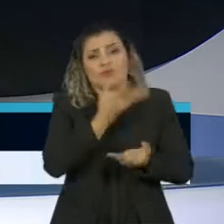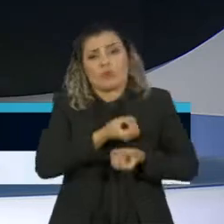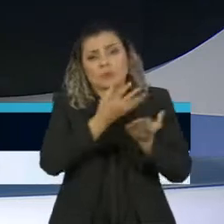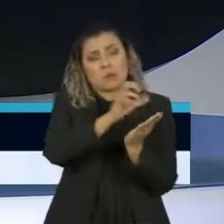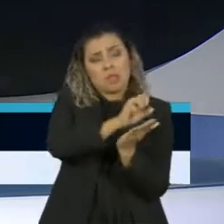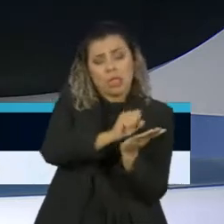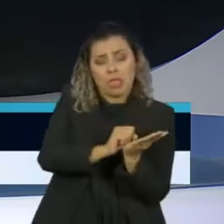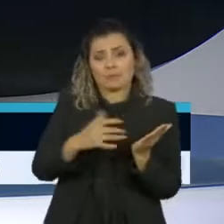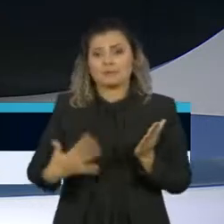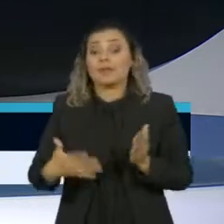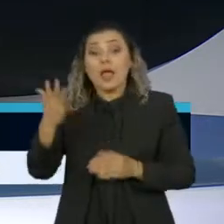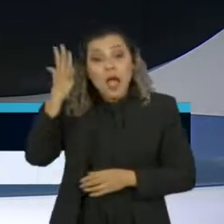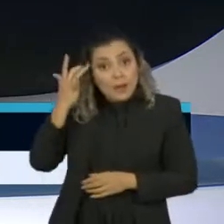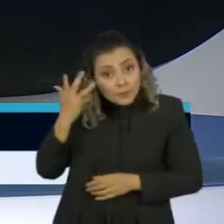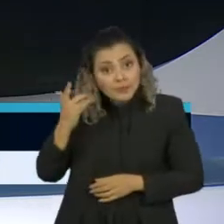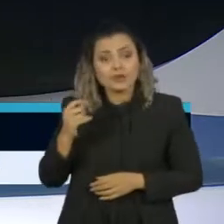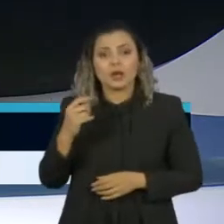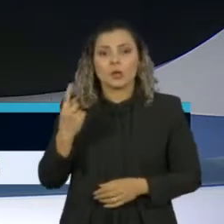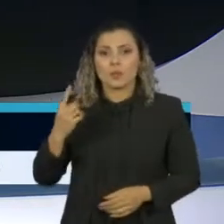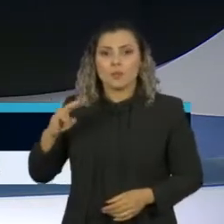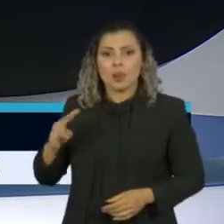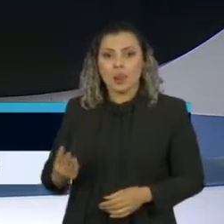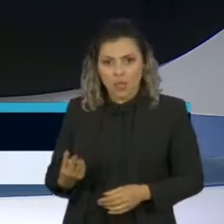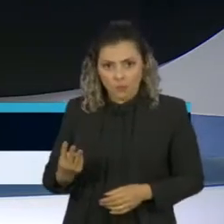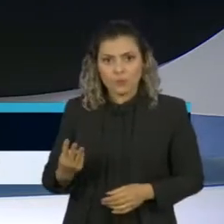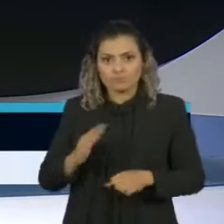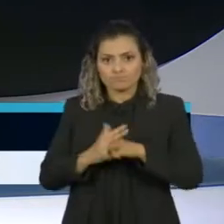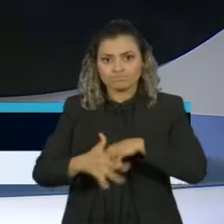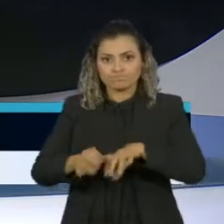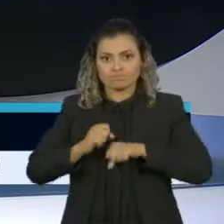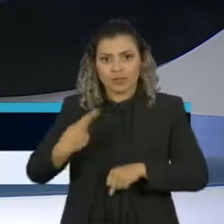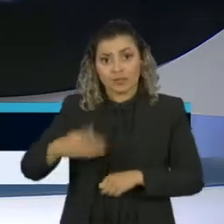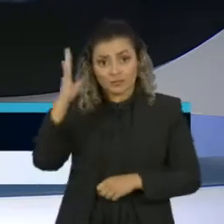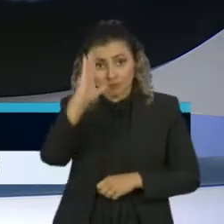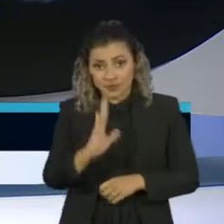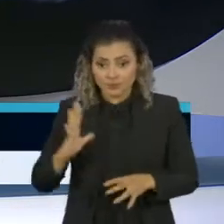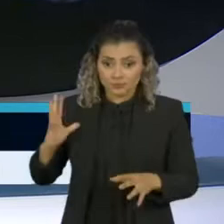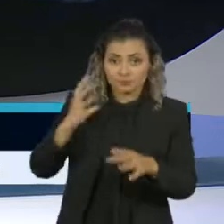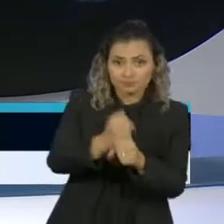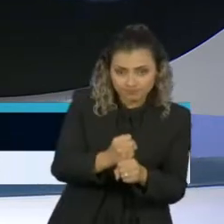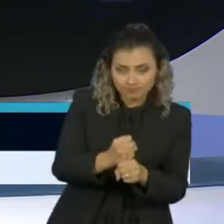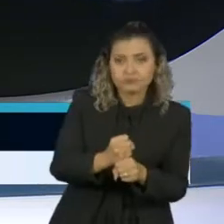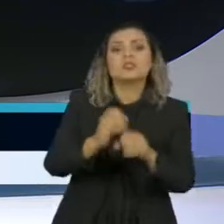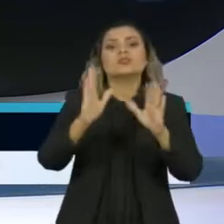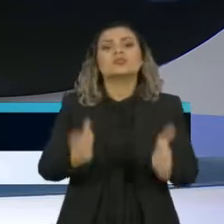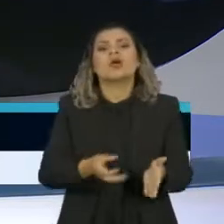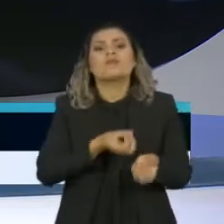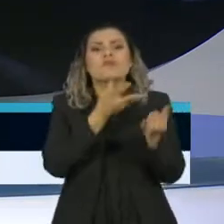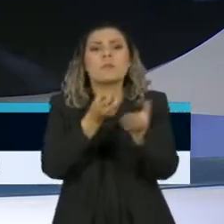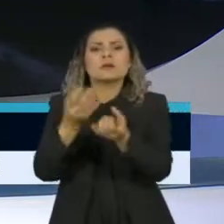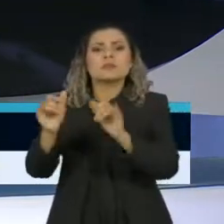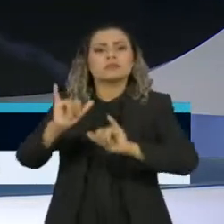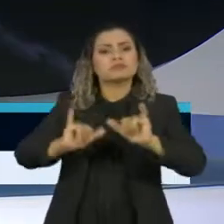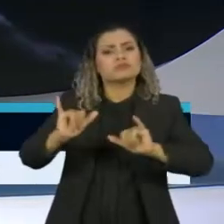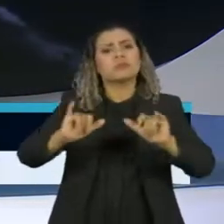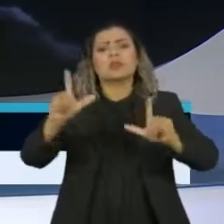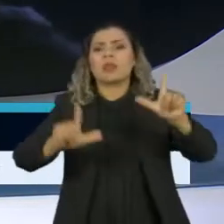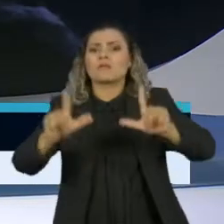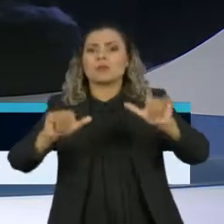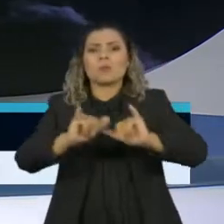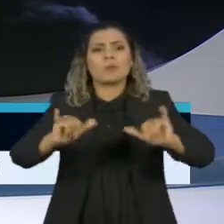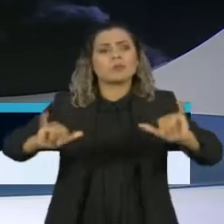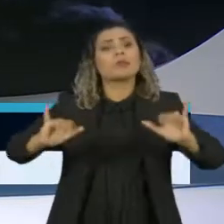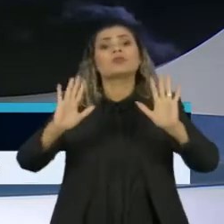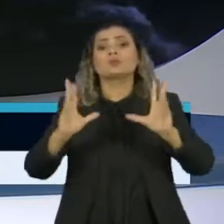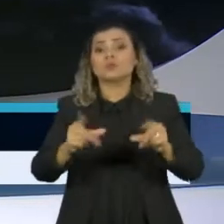E o Brasil deve atingir amanhã a marca de um milhão de casos de covid-19. Os dados do consórcio de veículos de imprensa divulgados às oito